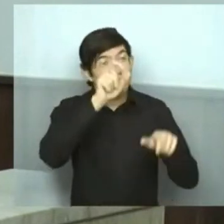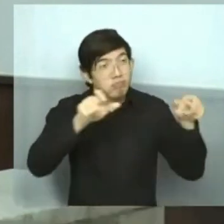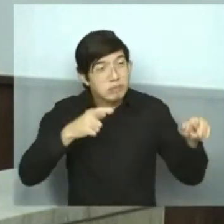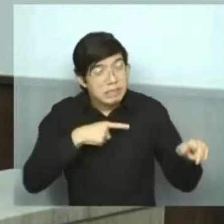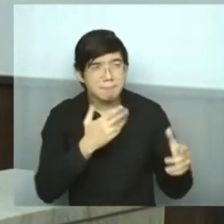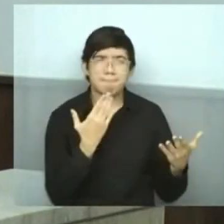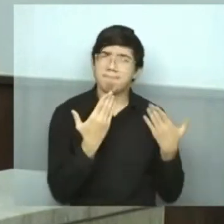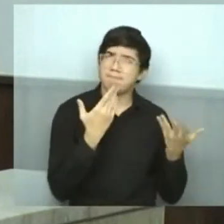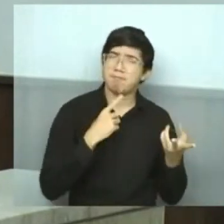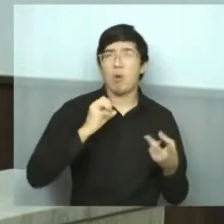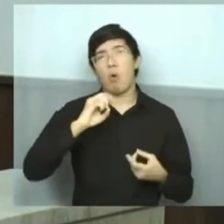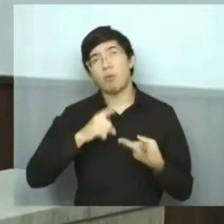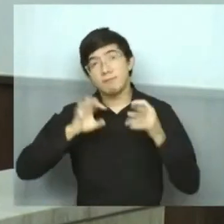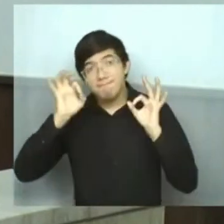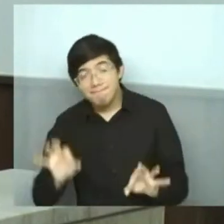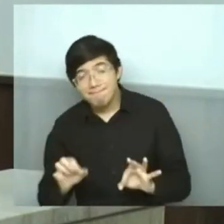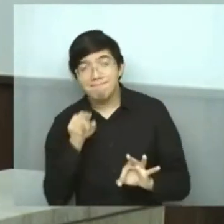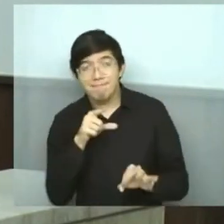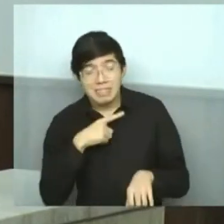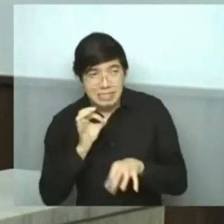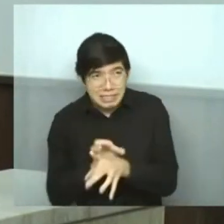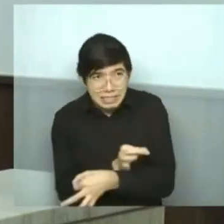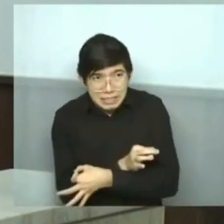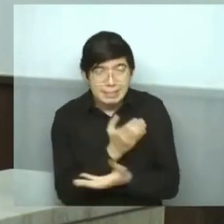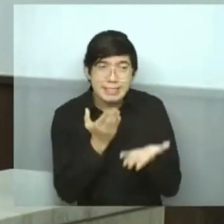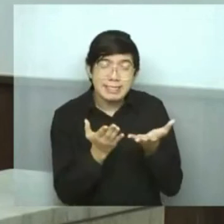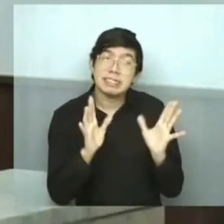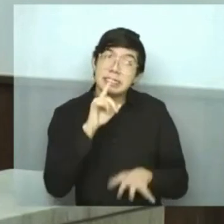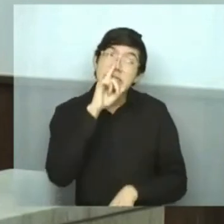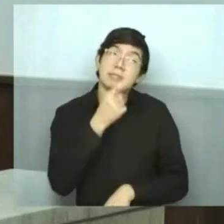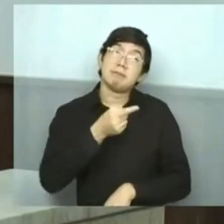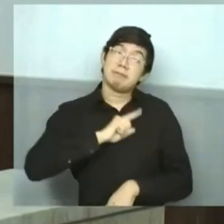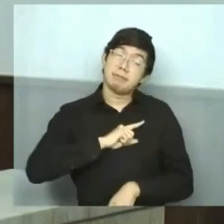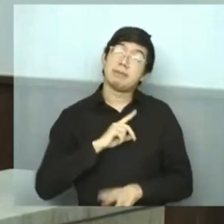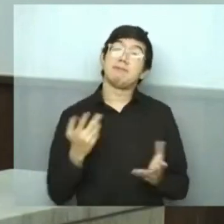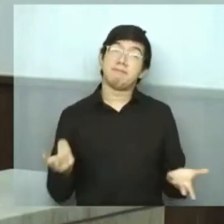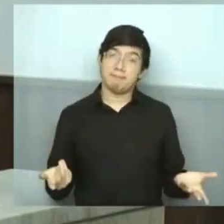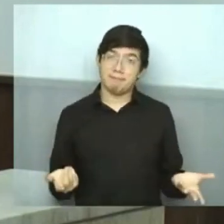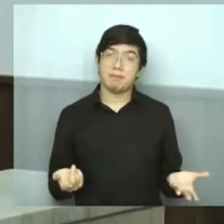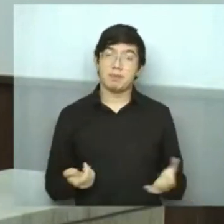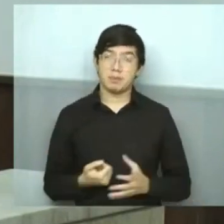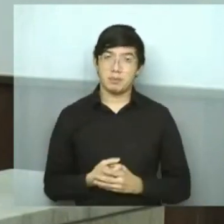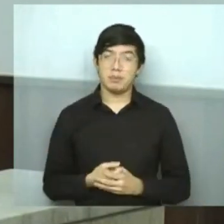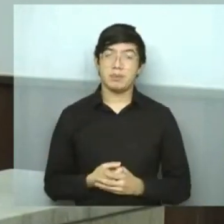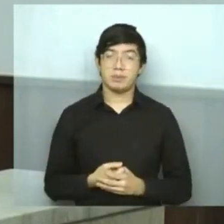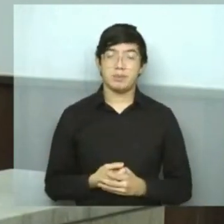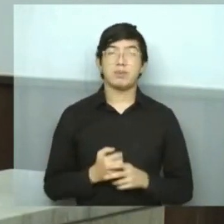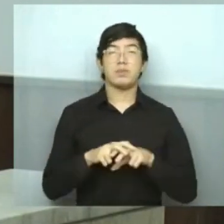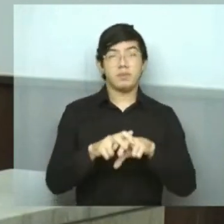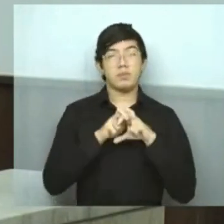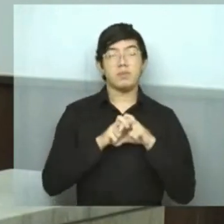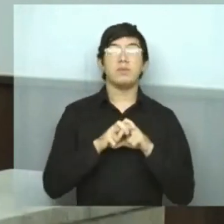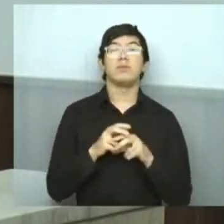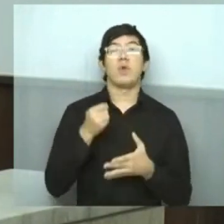confirmado de moquepox. Então, fica aqui alerta para que a gente possa encabeçar uma luta para que a quantidade de